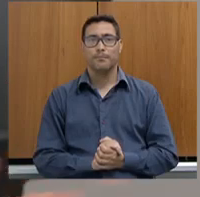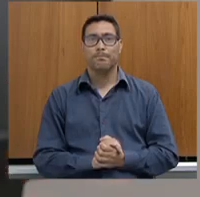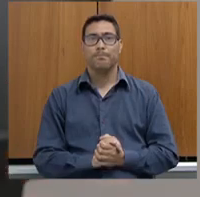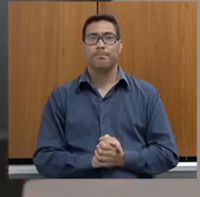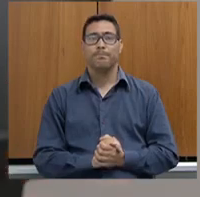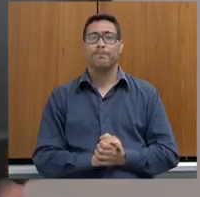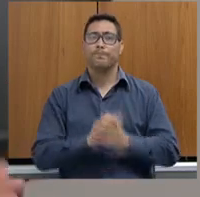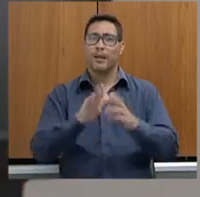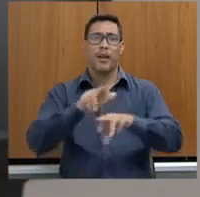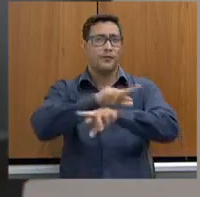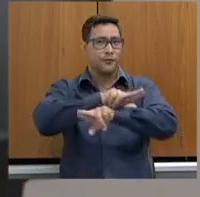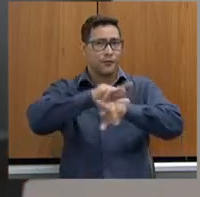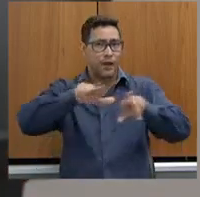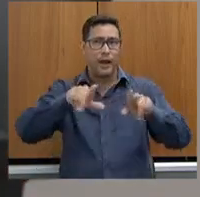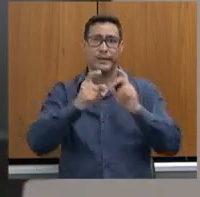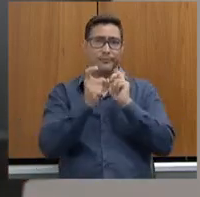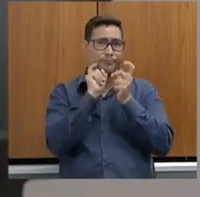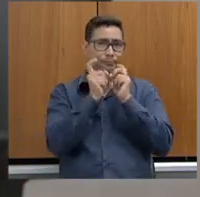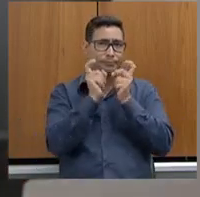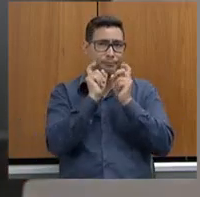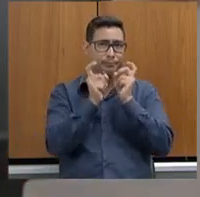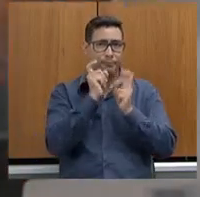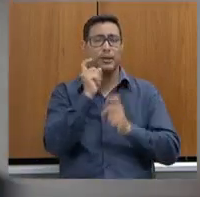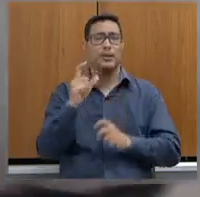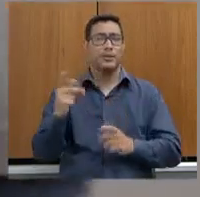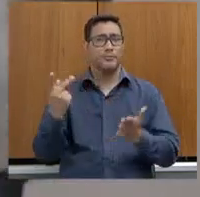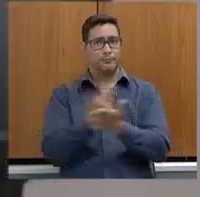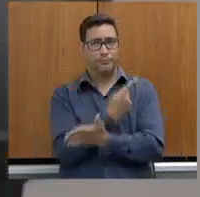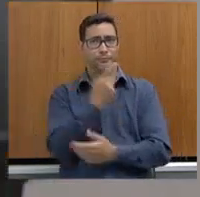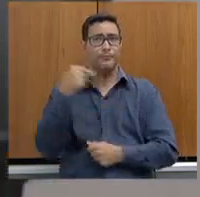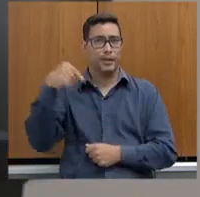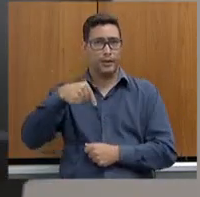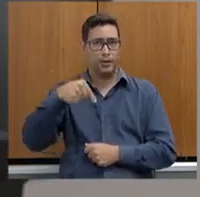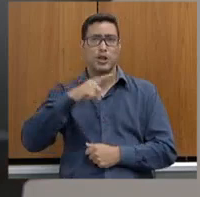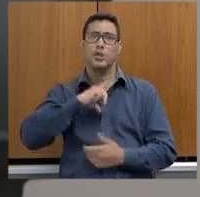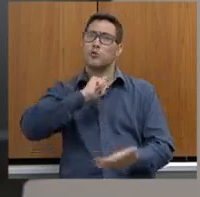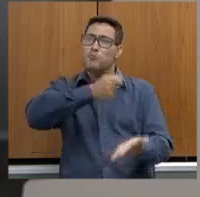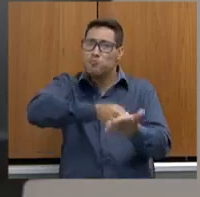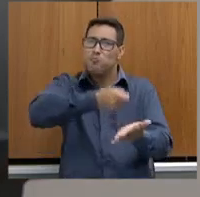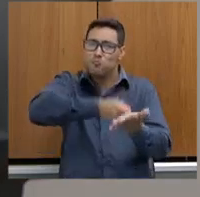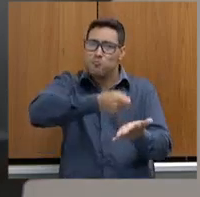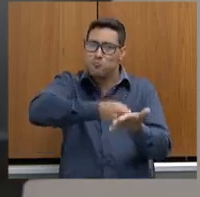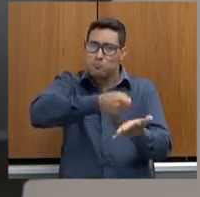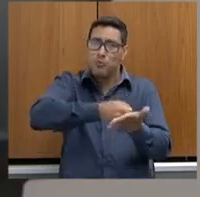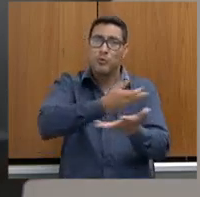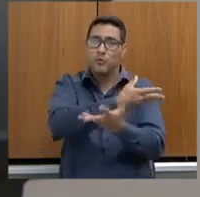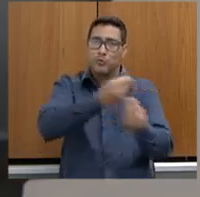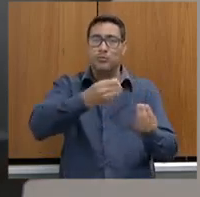várias audiências aqui que nós tivemos da Semana Fiscaliza, nós cobramos duramento do secretário.